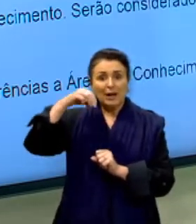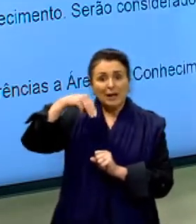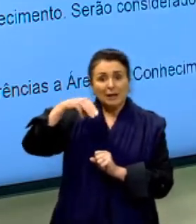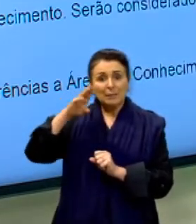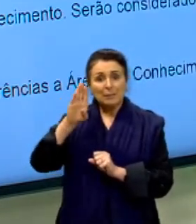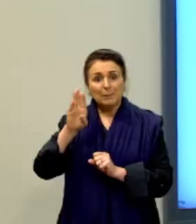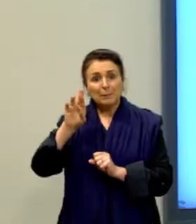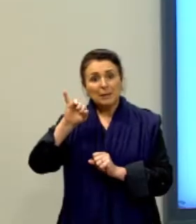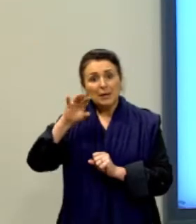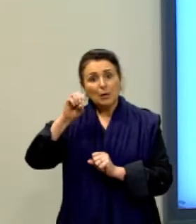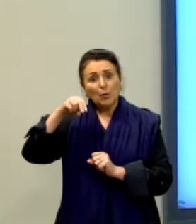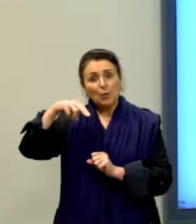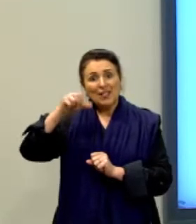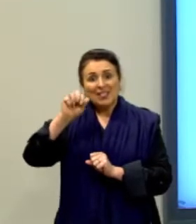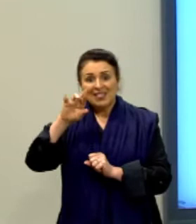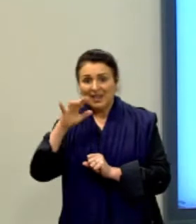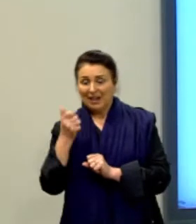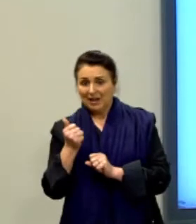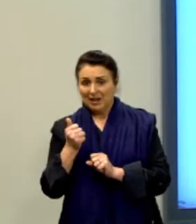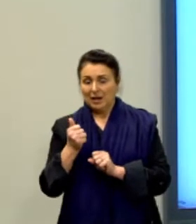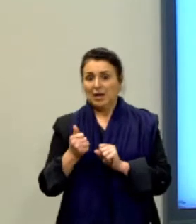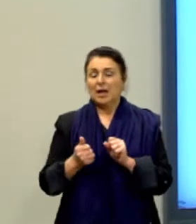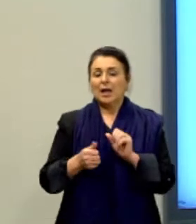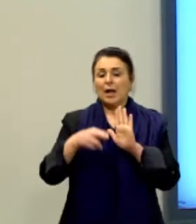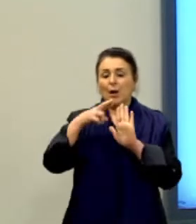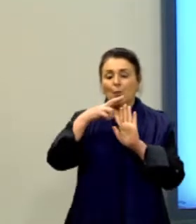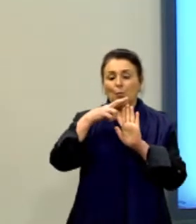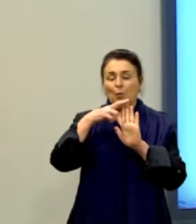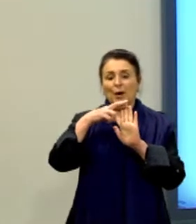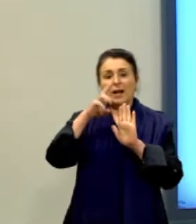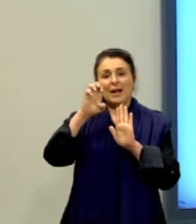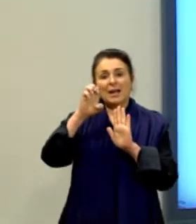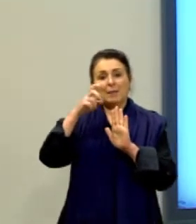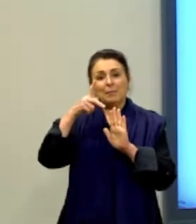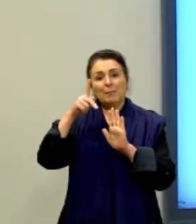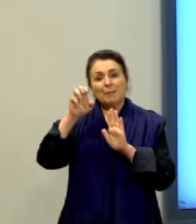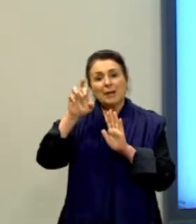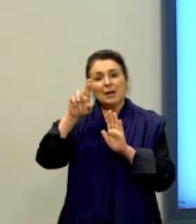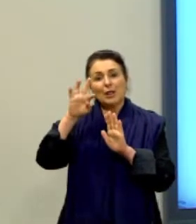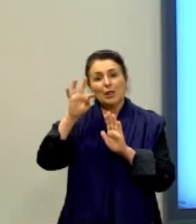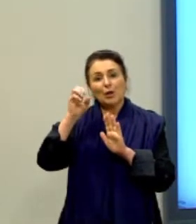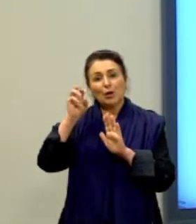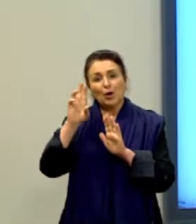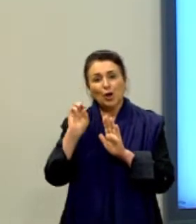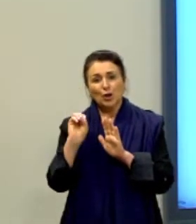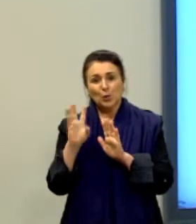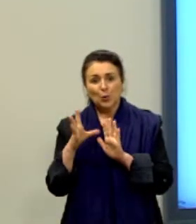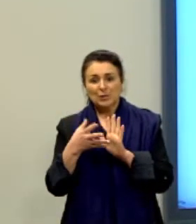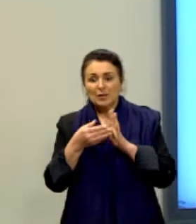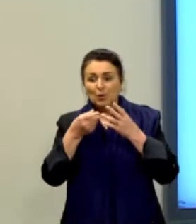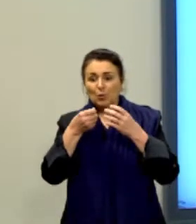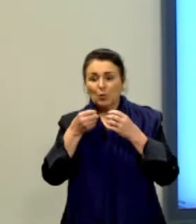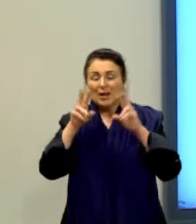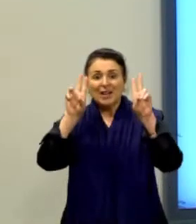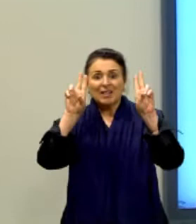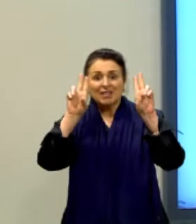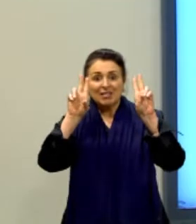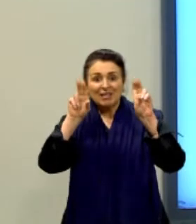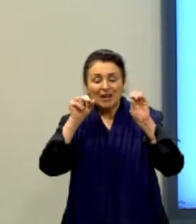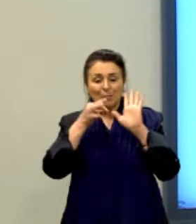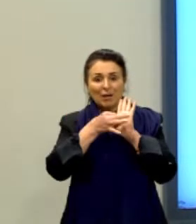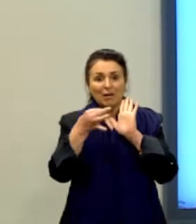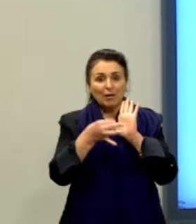repertório legitimado, gente? Legitimado é o repertório que tem respaldo da academia, ou seja, é quando a gente